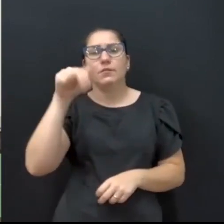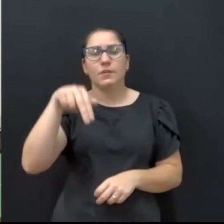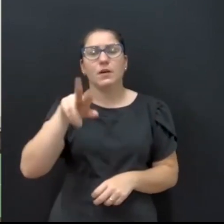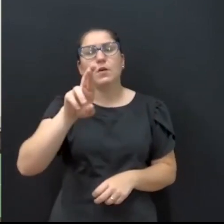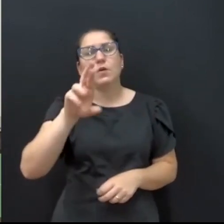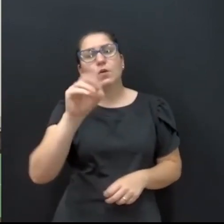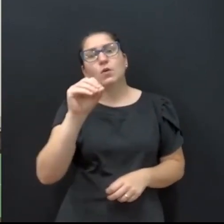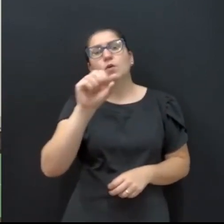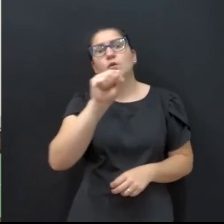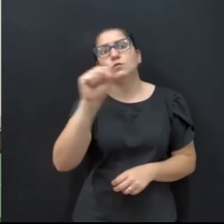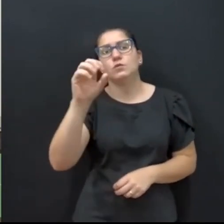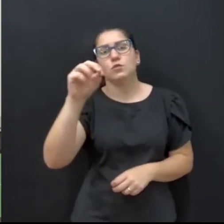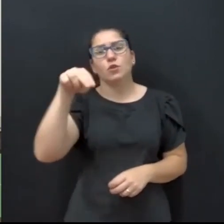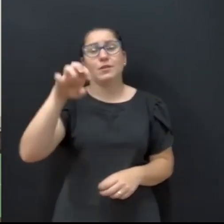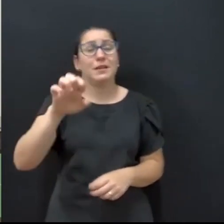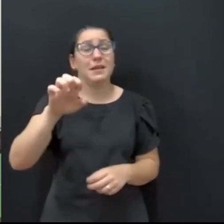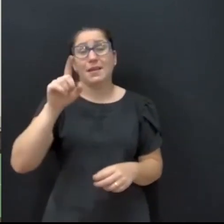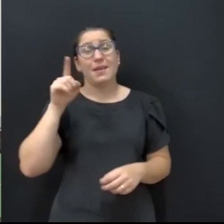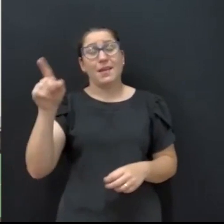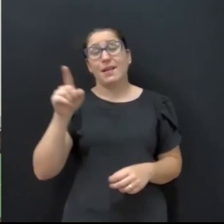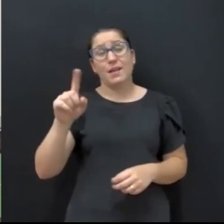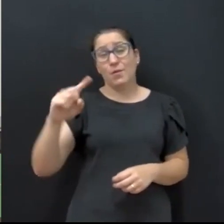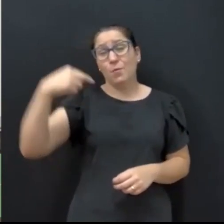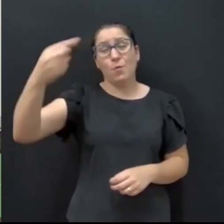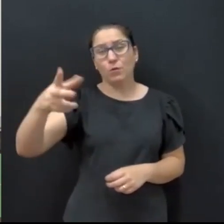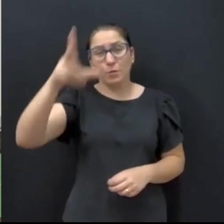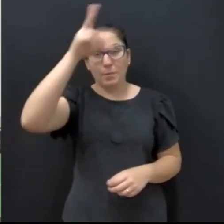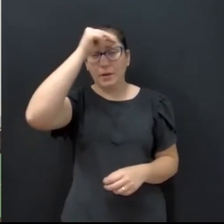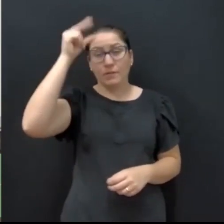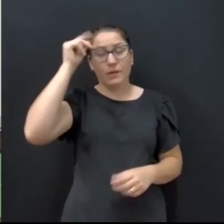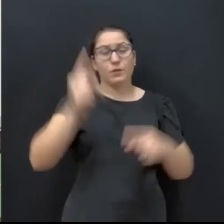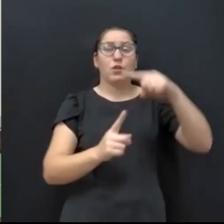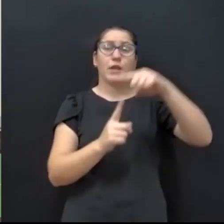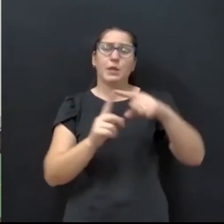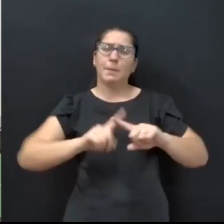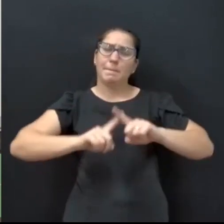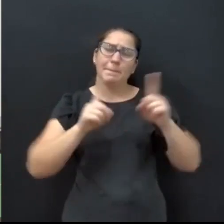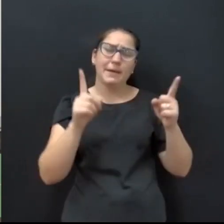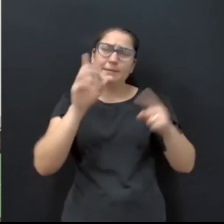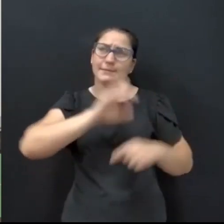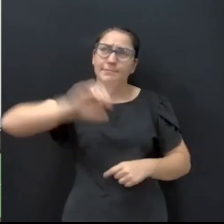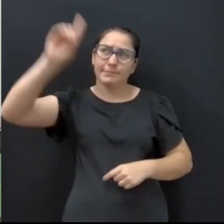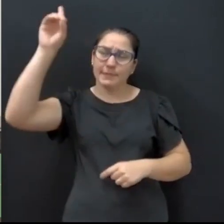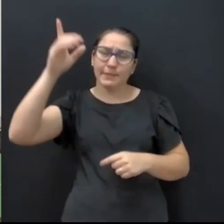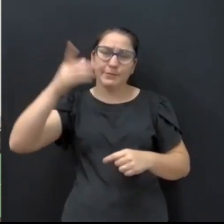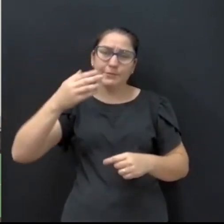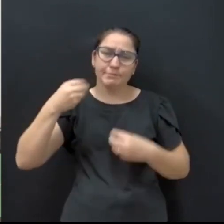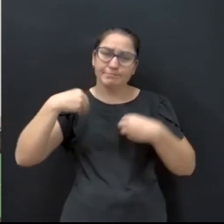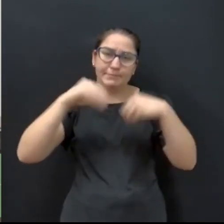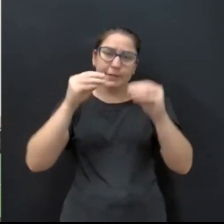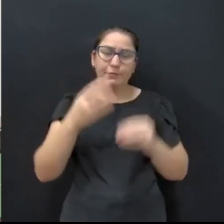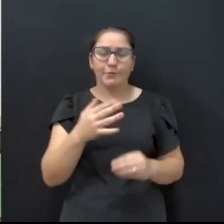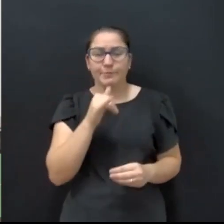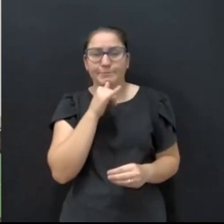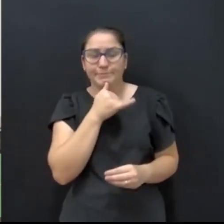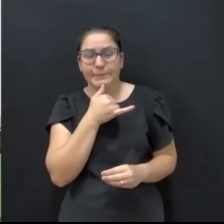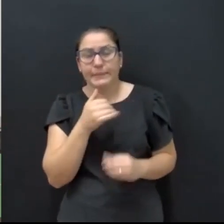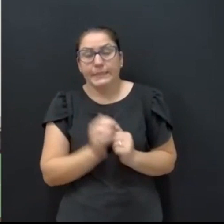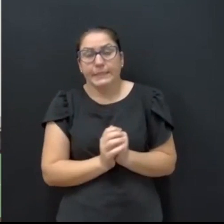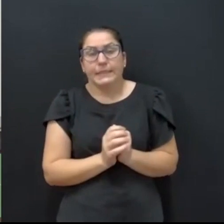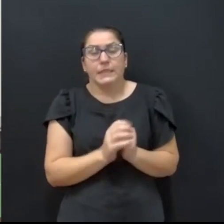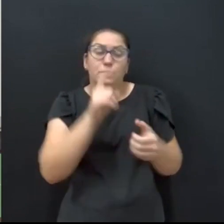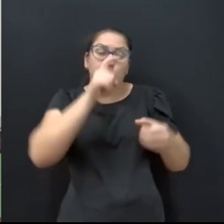que se estivesse vivo seria o próximo prefeito de Toledo mas infelizmente Deus o levou antes desse tempo aí fizemos uma reunião da